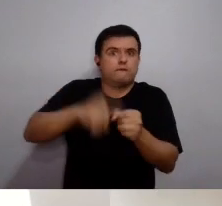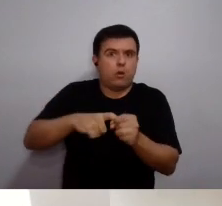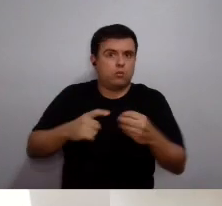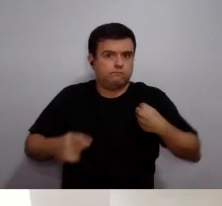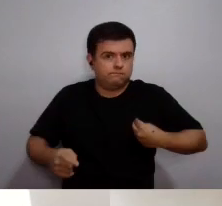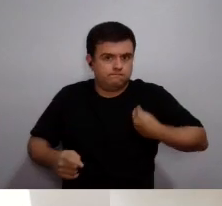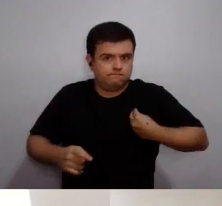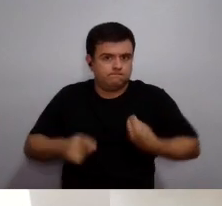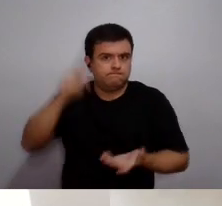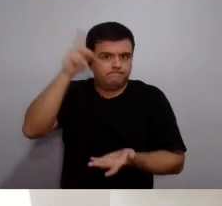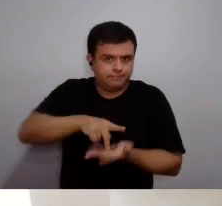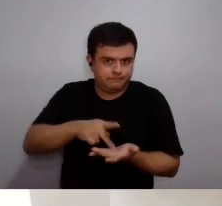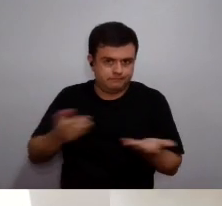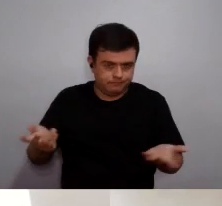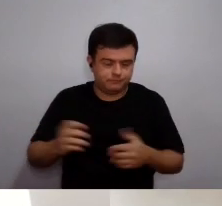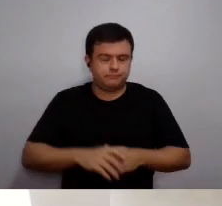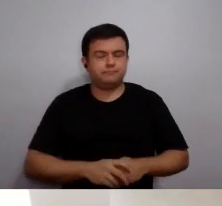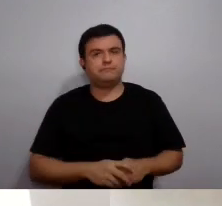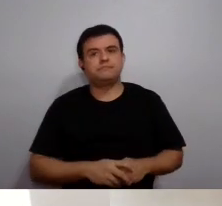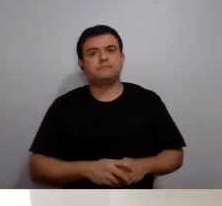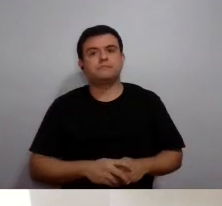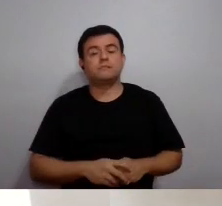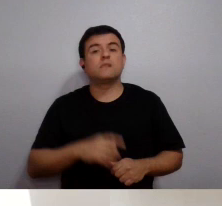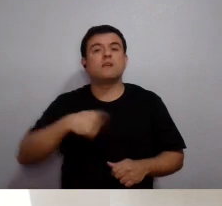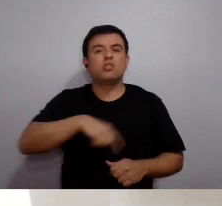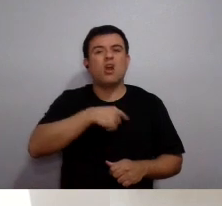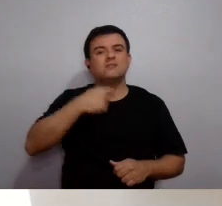soubéssemos quando nós retornaríamos,